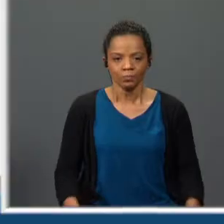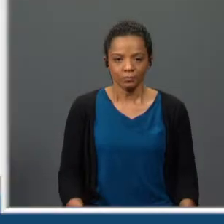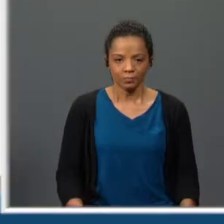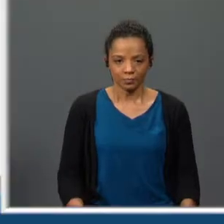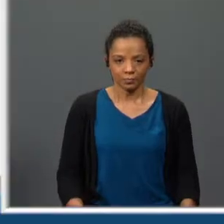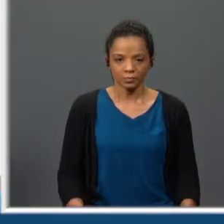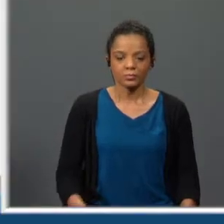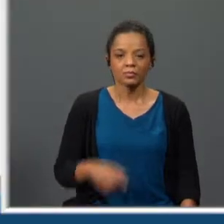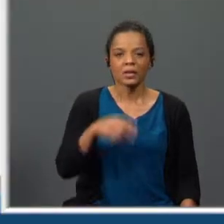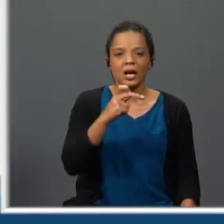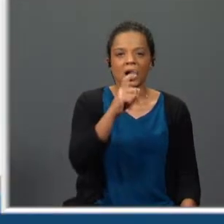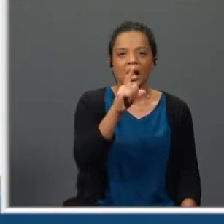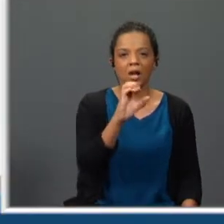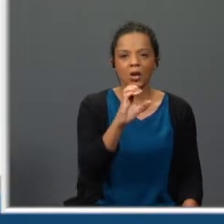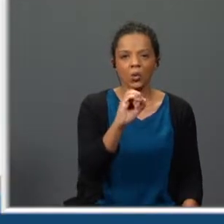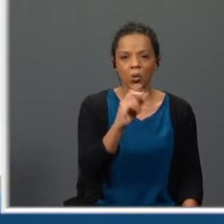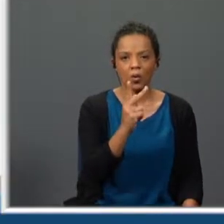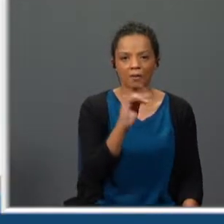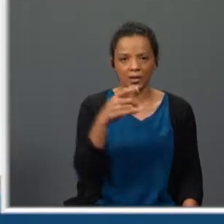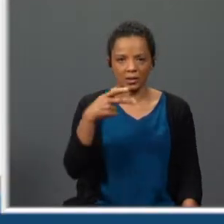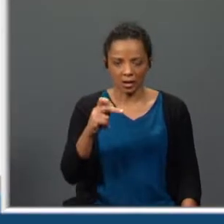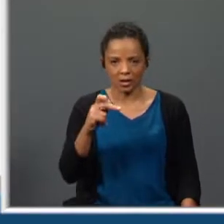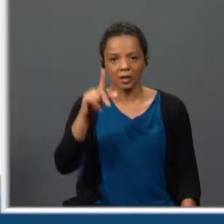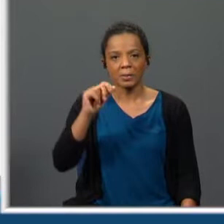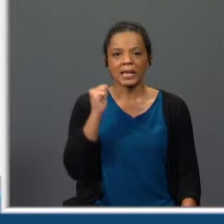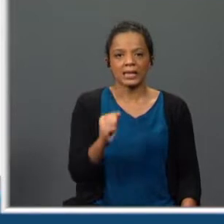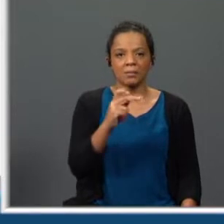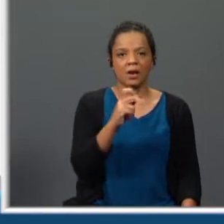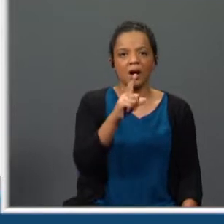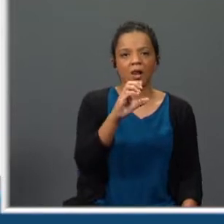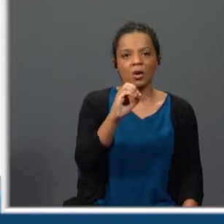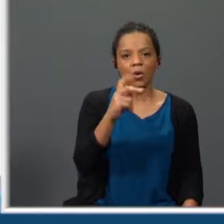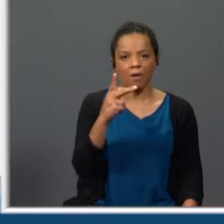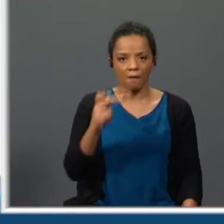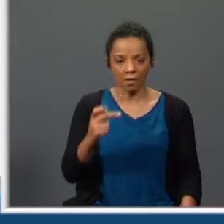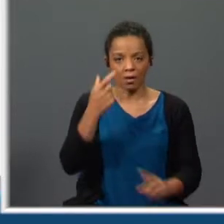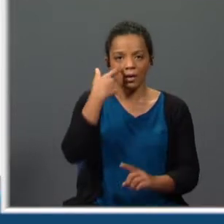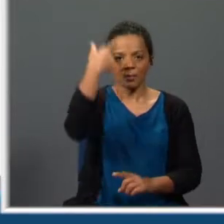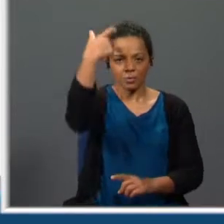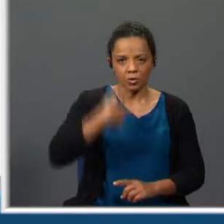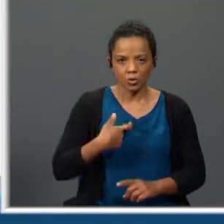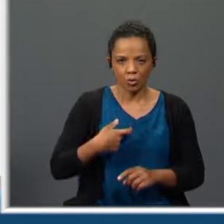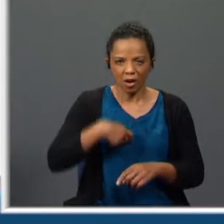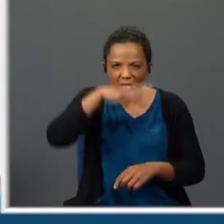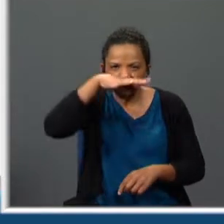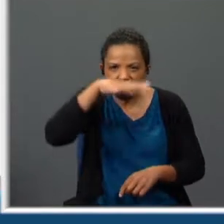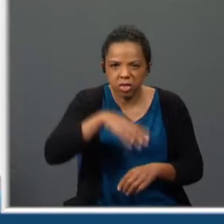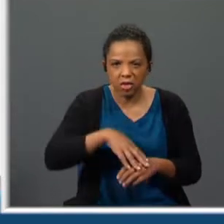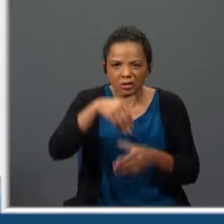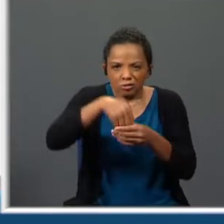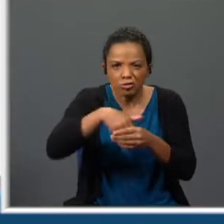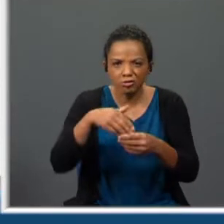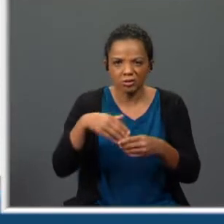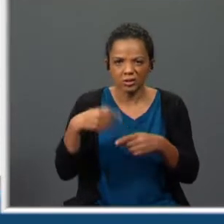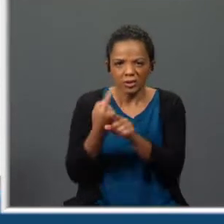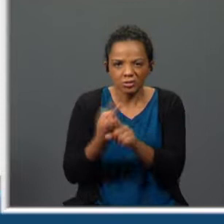Ser uma Alcoviteira e o crime da Alcova. De uma pessoa metediça, intriguista,